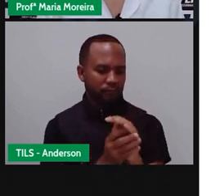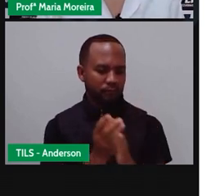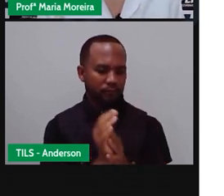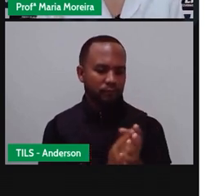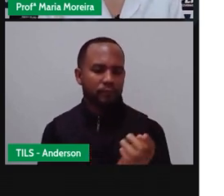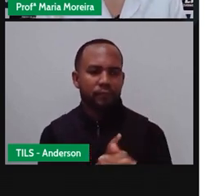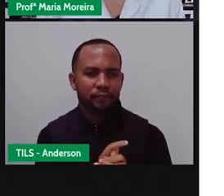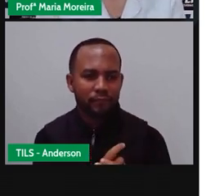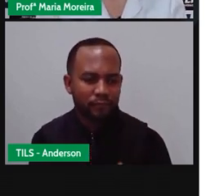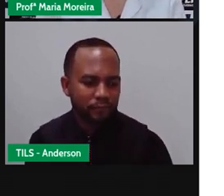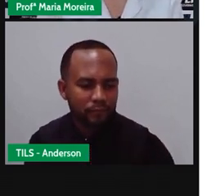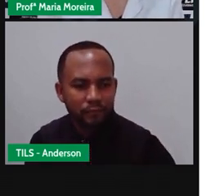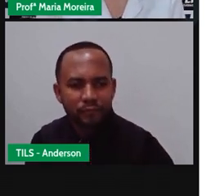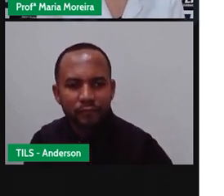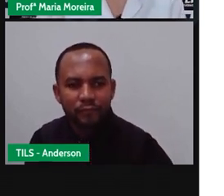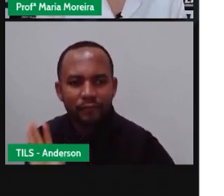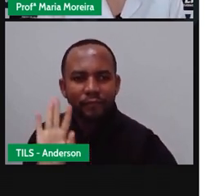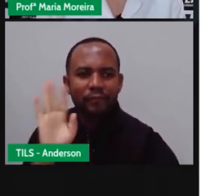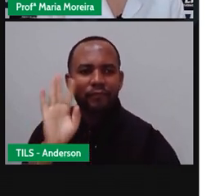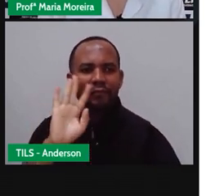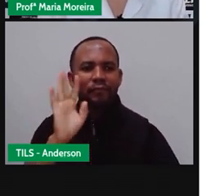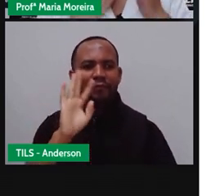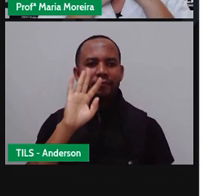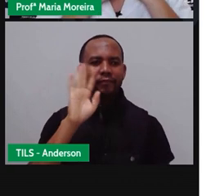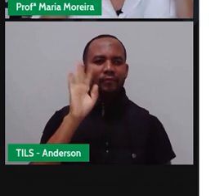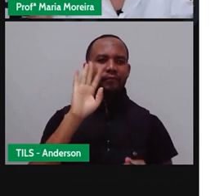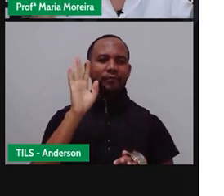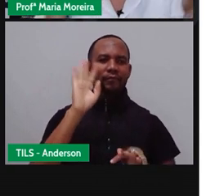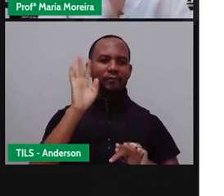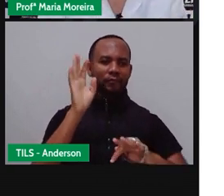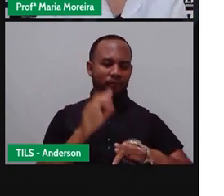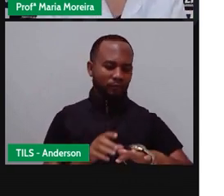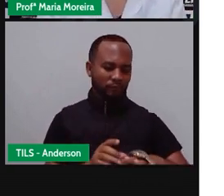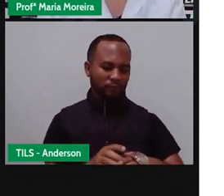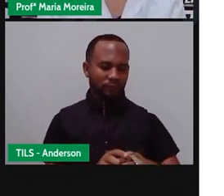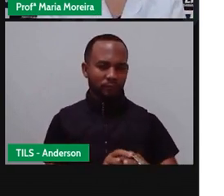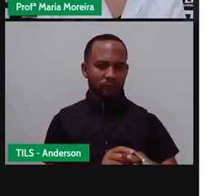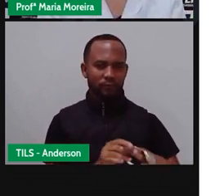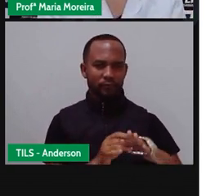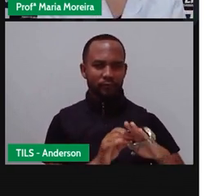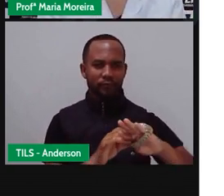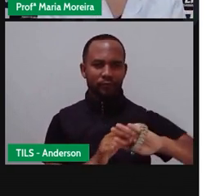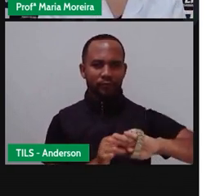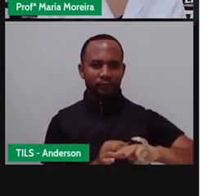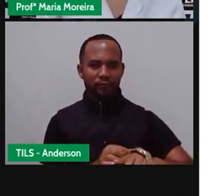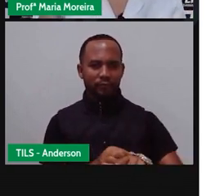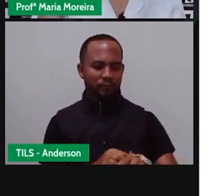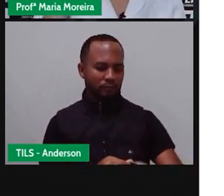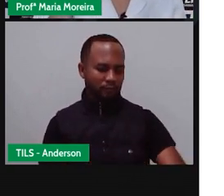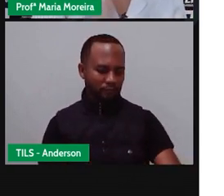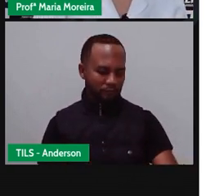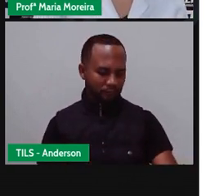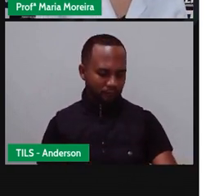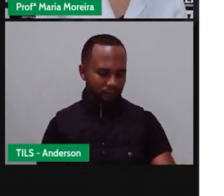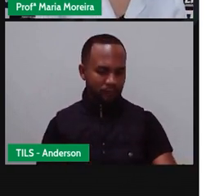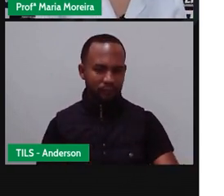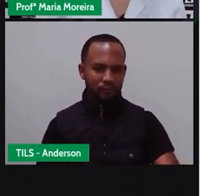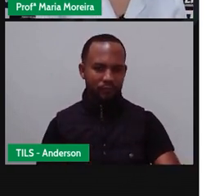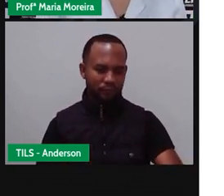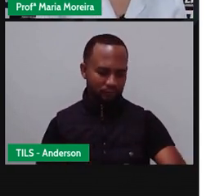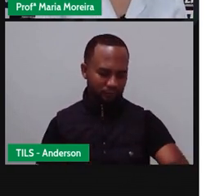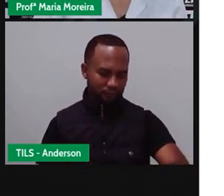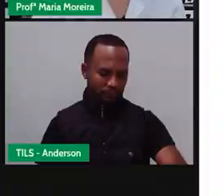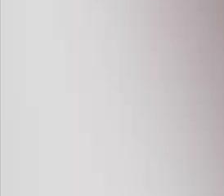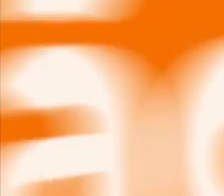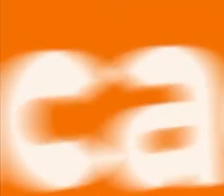de aula com toda a segurança necessária. Um beijo de ProMaria, um beijo de Anderson para vocês e até a nossa